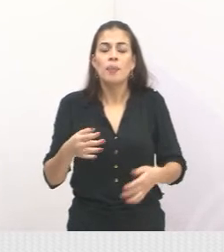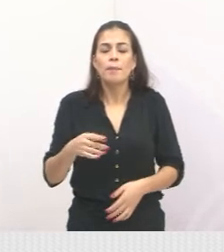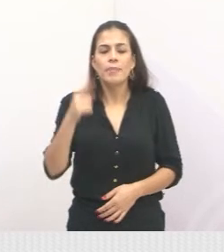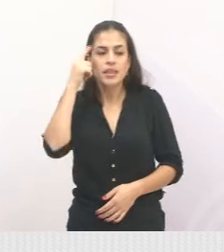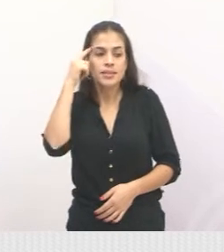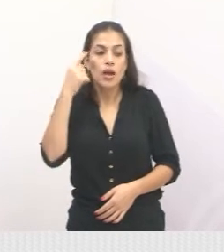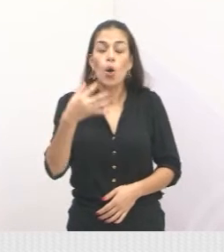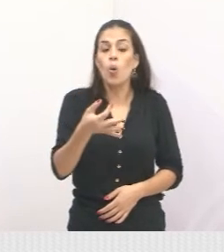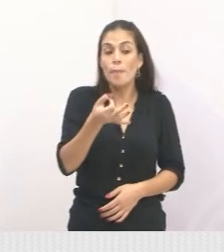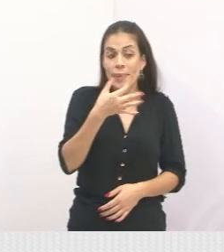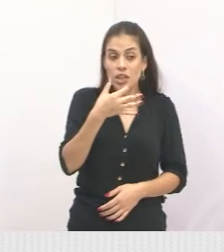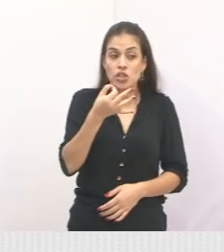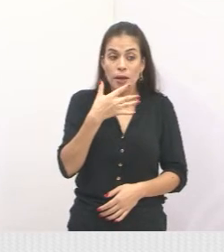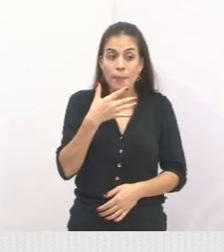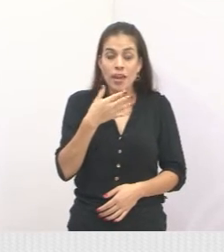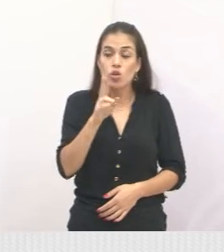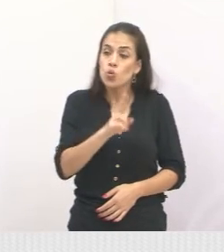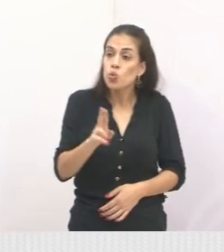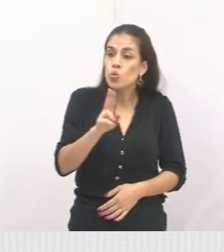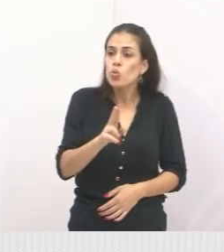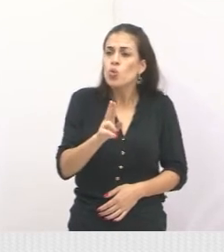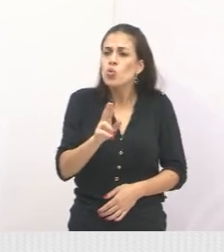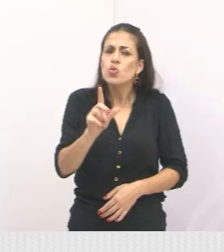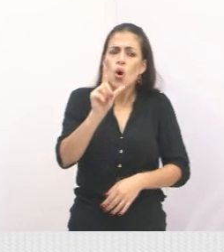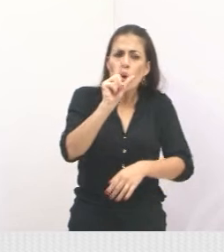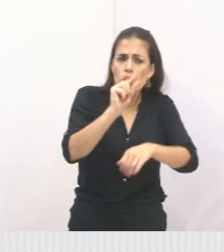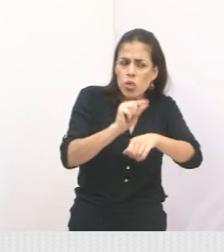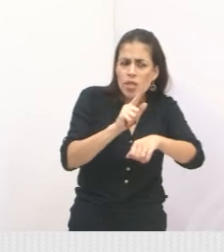para combater um mal específico.